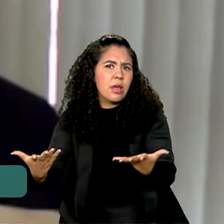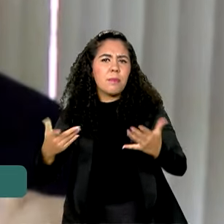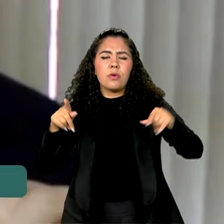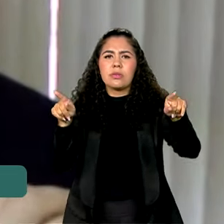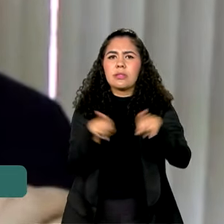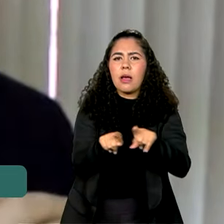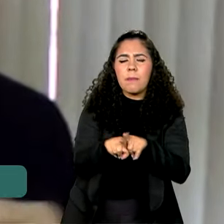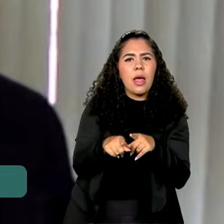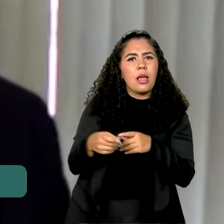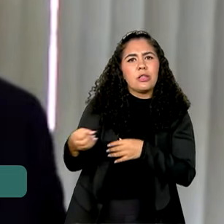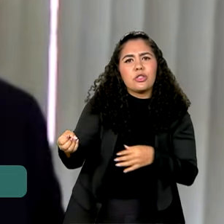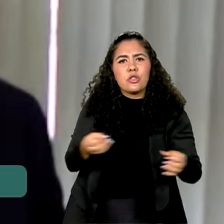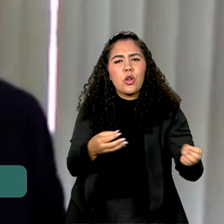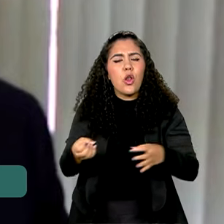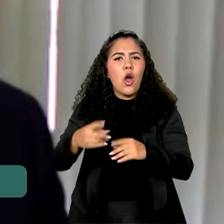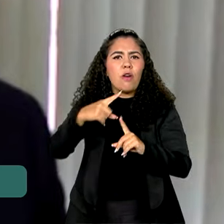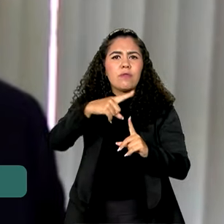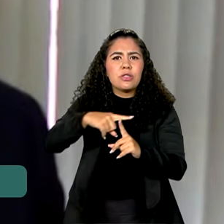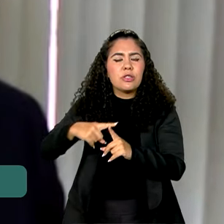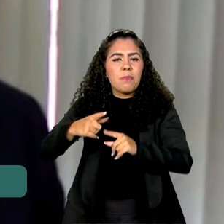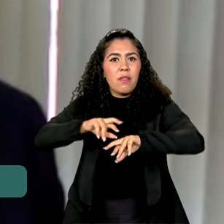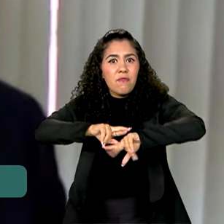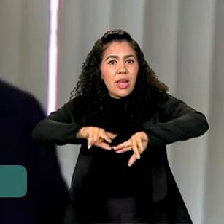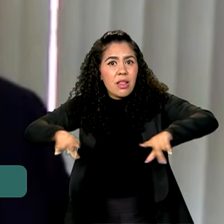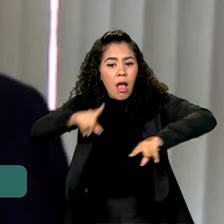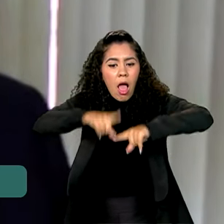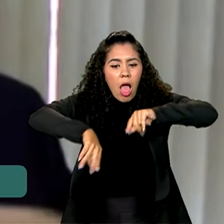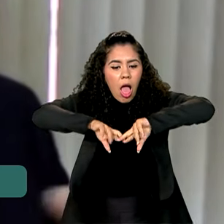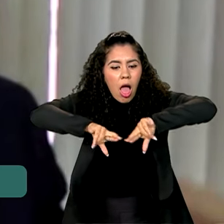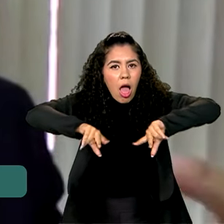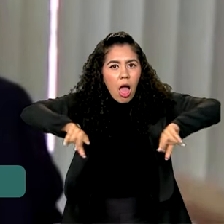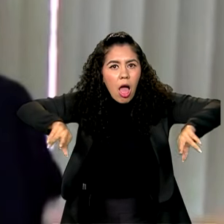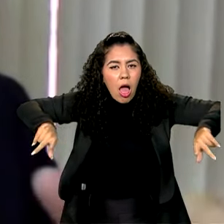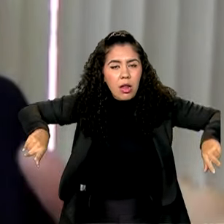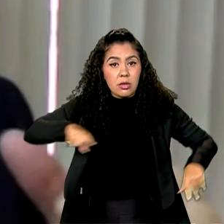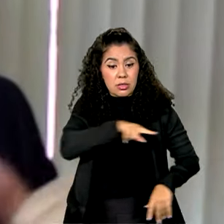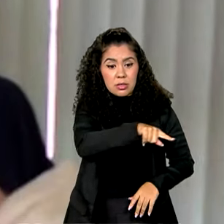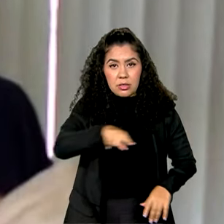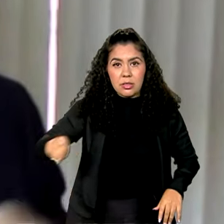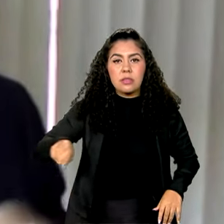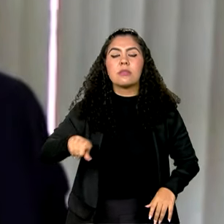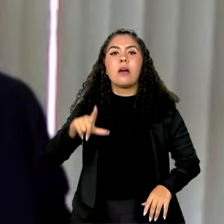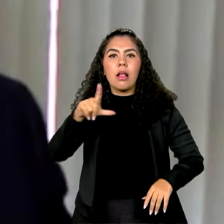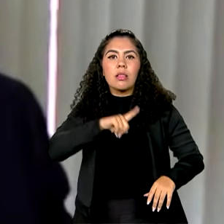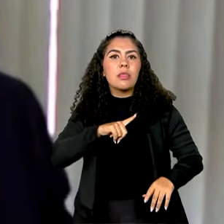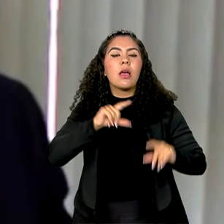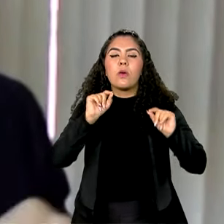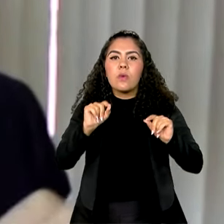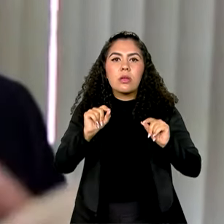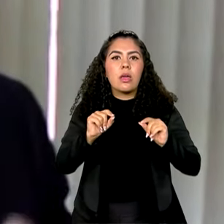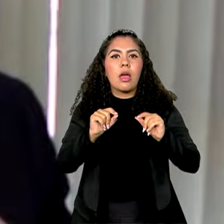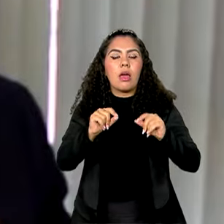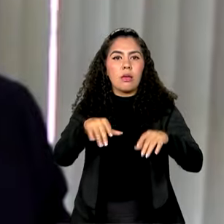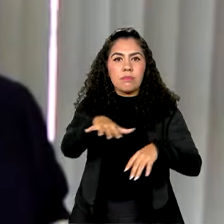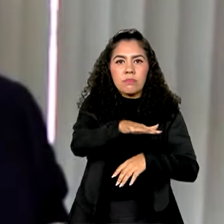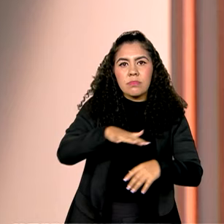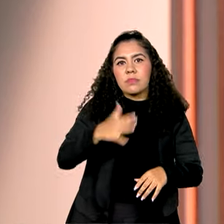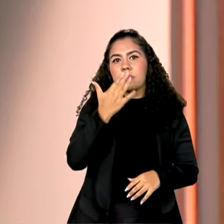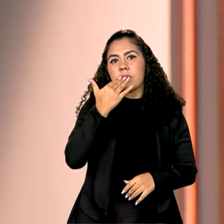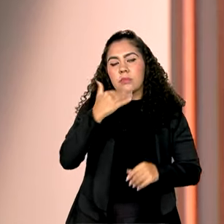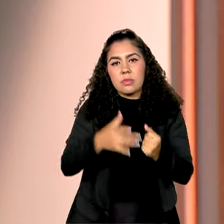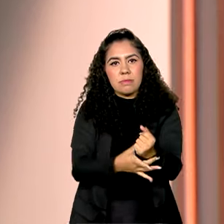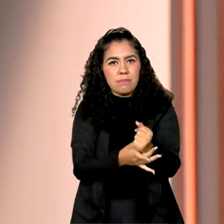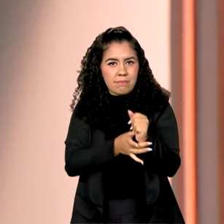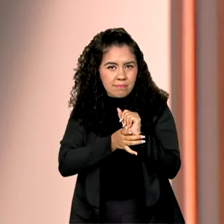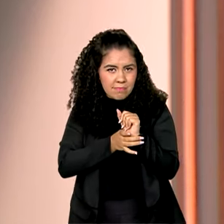de novos tipos de variedades de produtos, ele reflete na segurança alimentar da população de boa parte do globo.